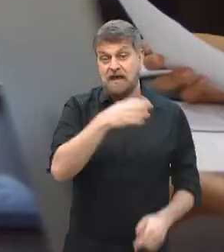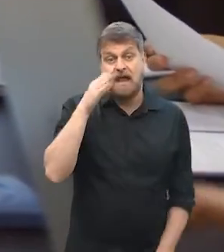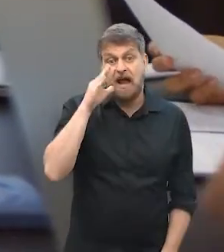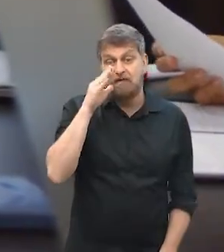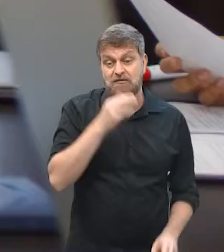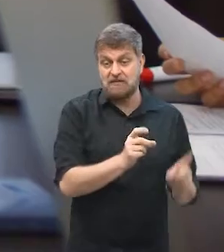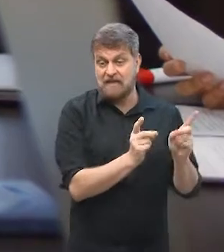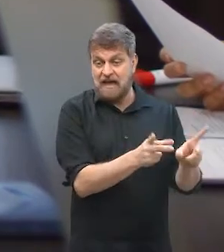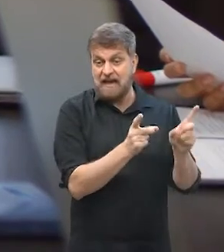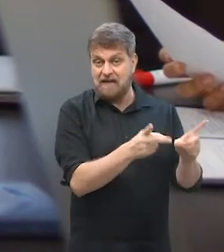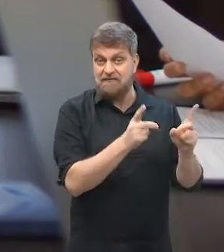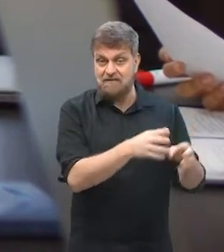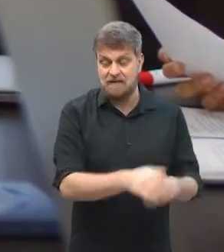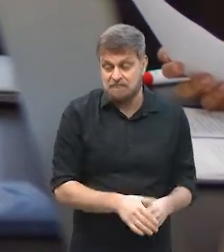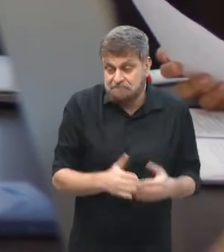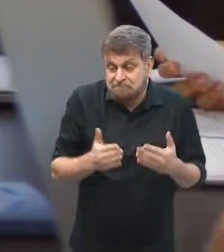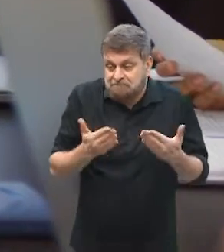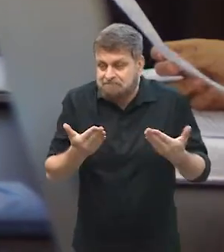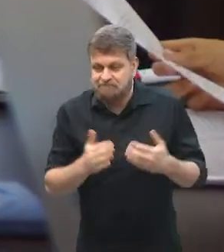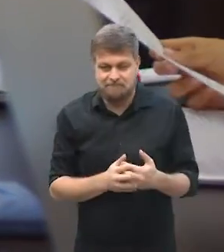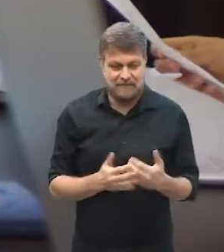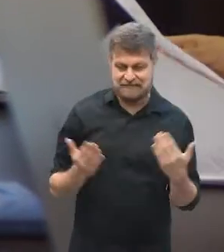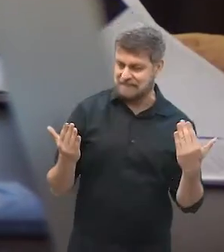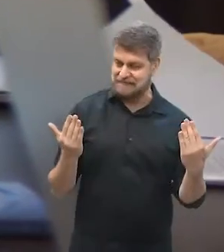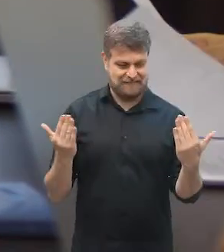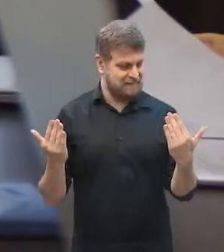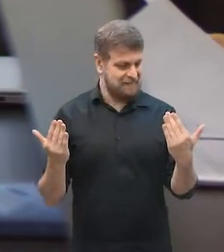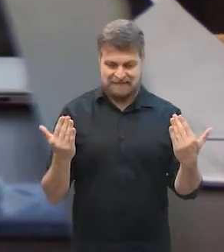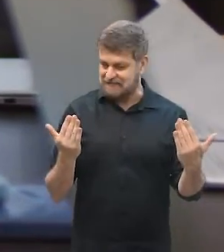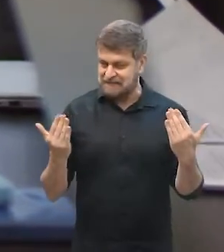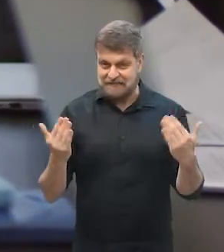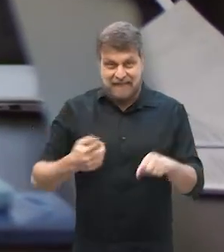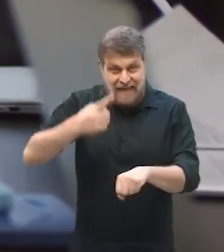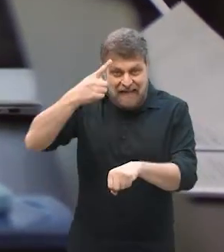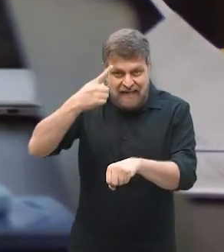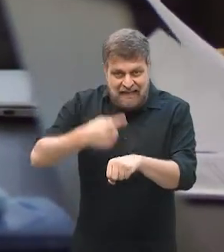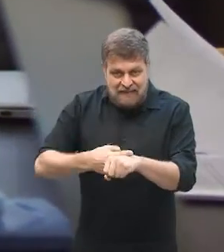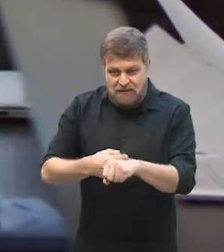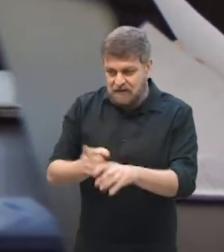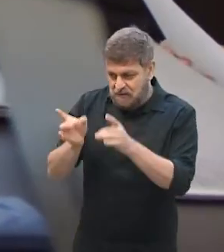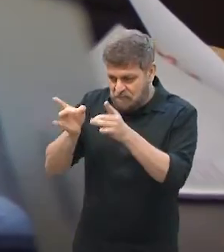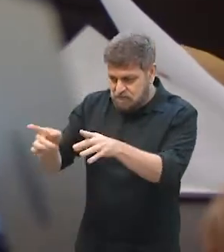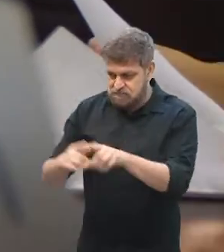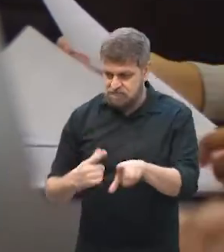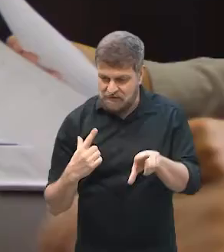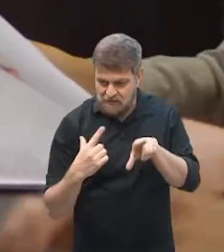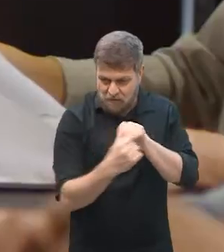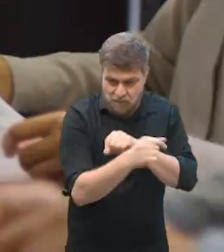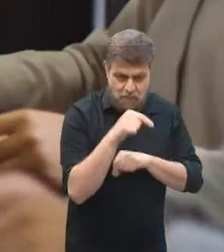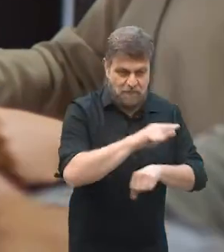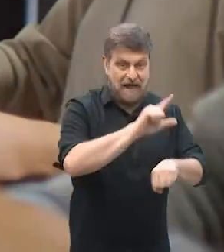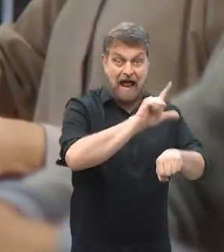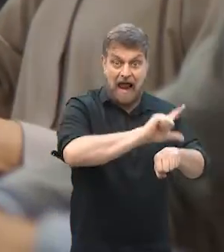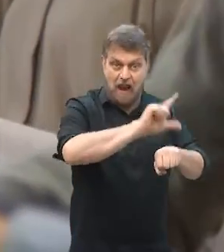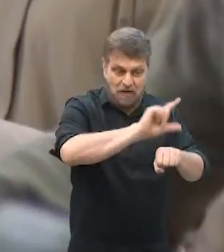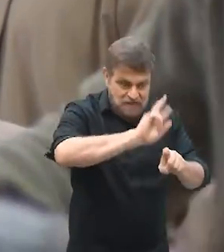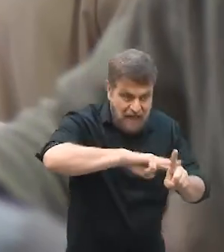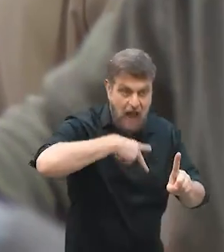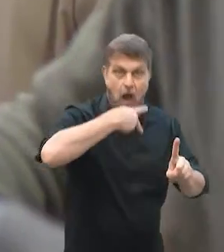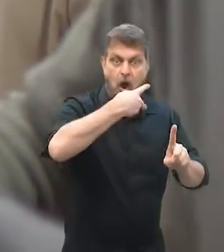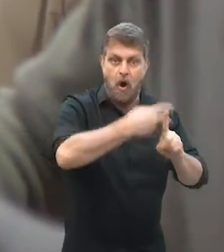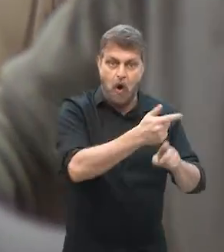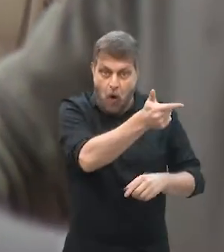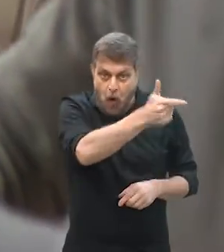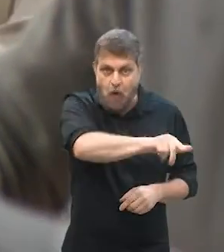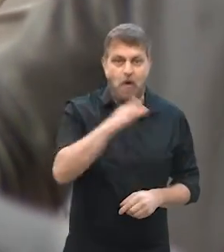a função de vendas? E aí, né? E aí, quando eu saí, que a gente aumentou, que a gente fez mais uma loja, e que tinha